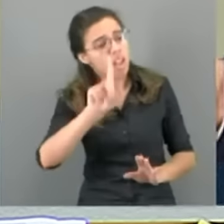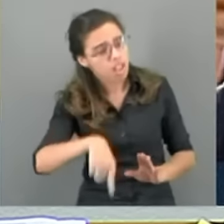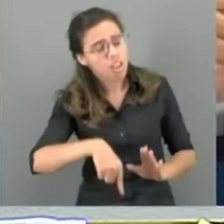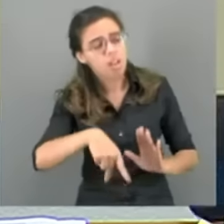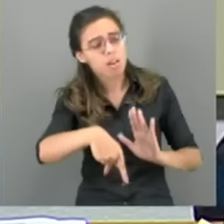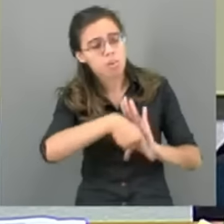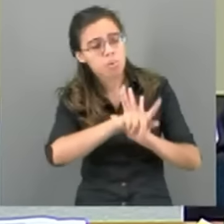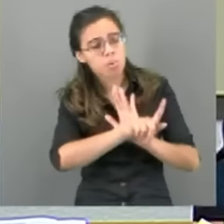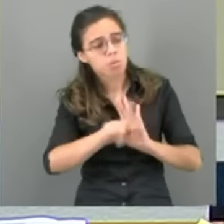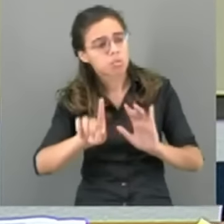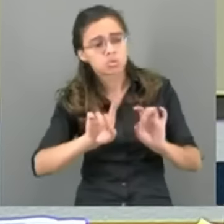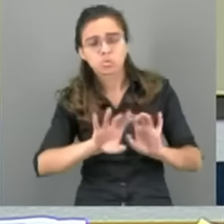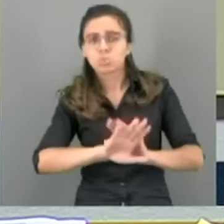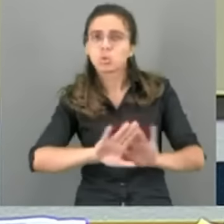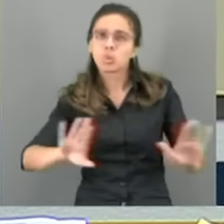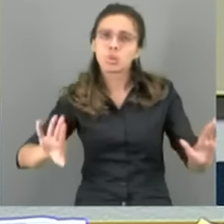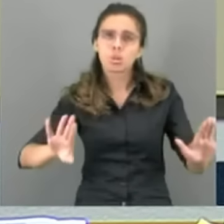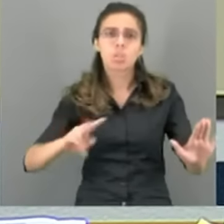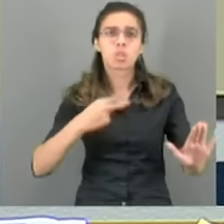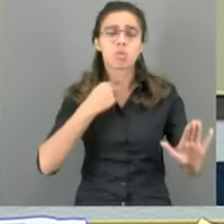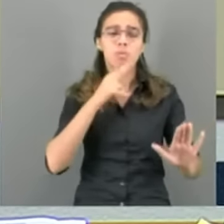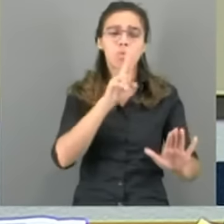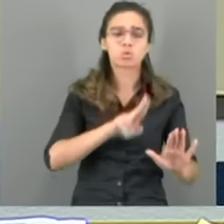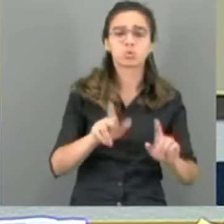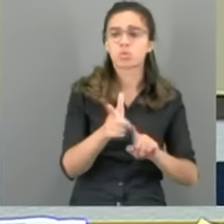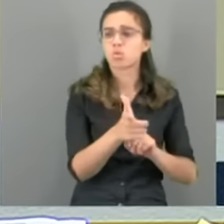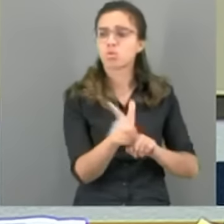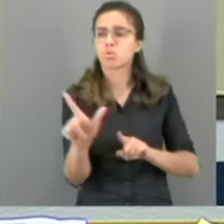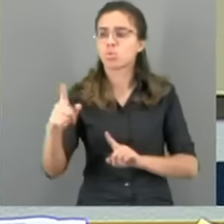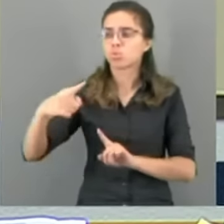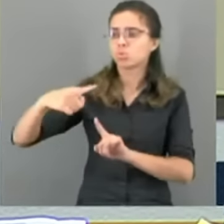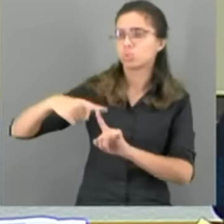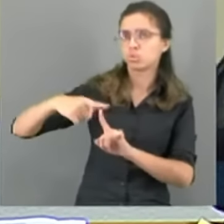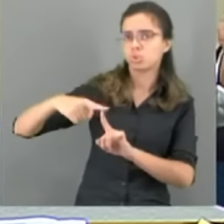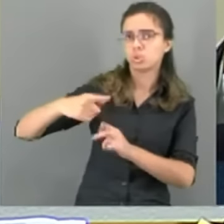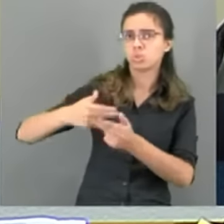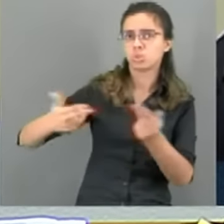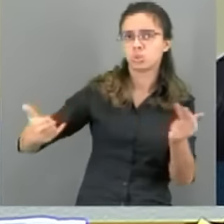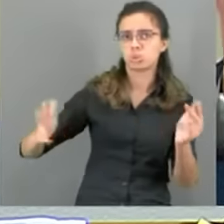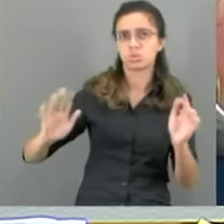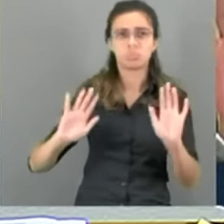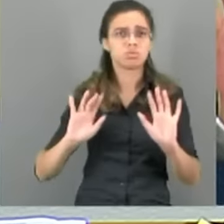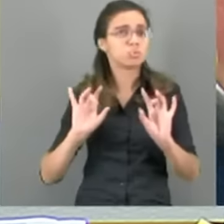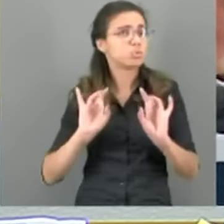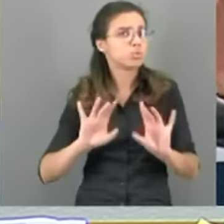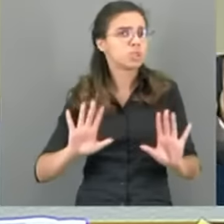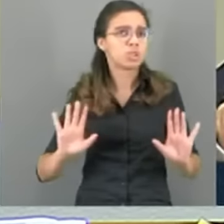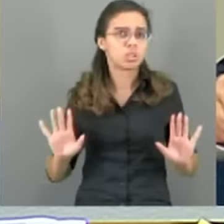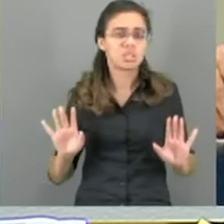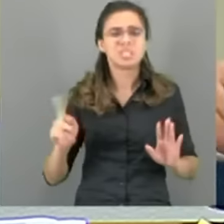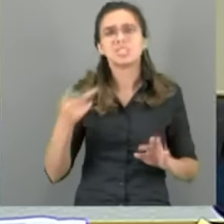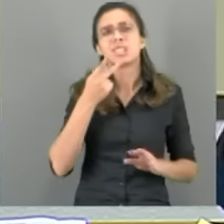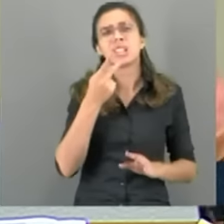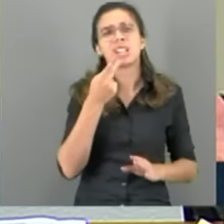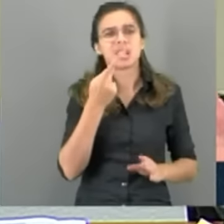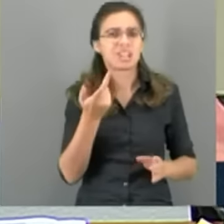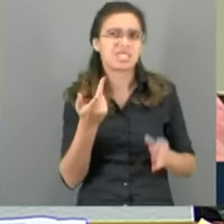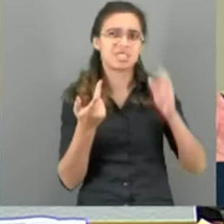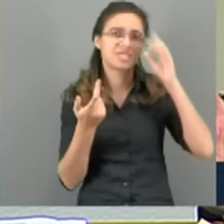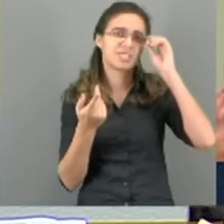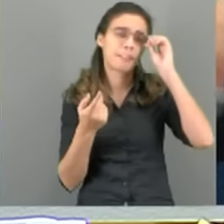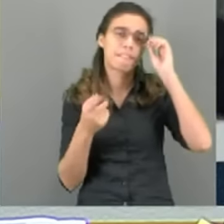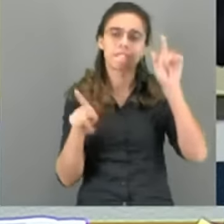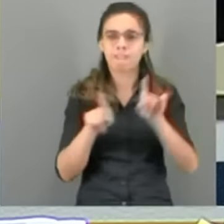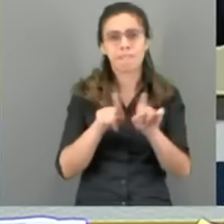do governo e que não pode ser utilizado para outro tipo de atividade. Isso, às vezes, você tirar. E aqueles que são